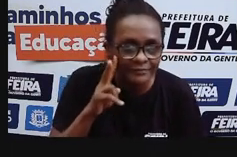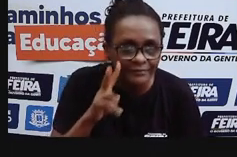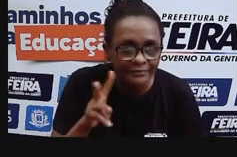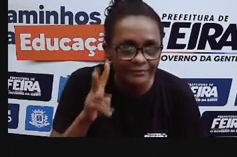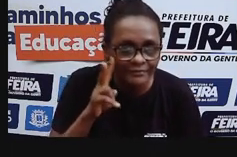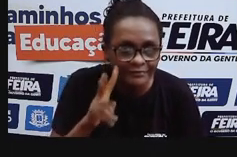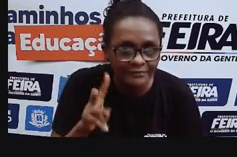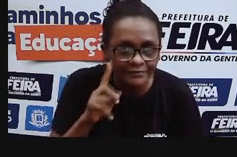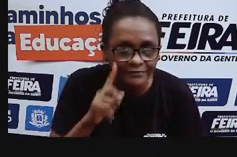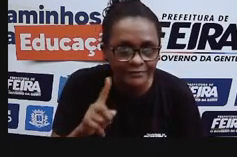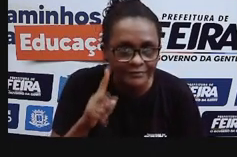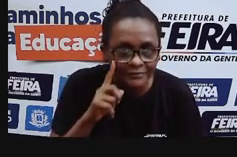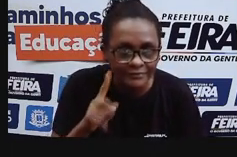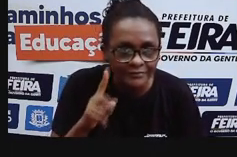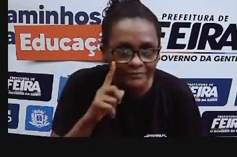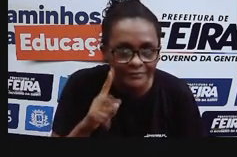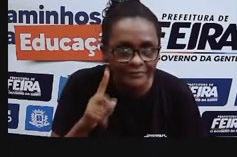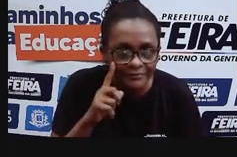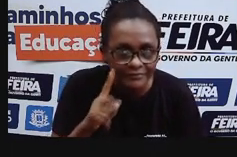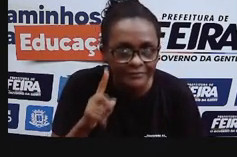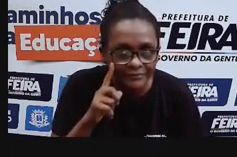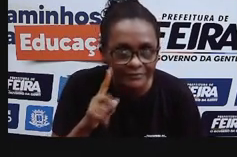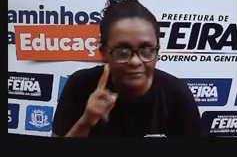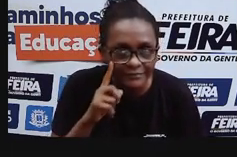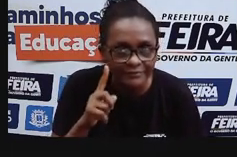A gente consegue ver, inclusive...